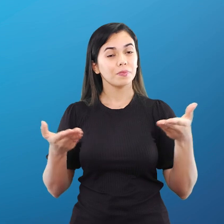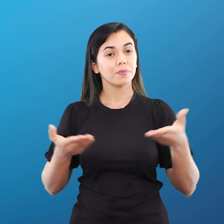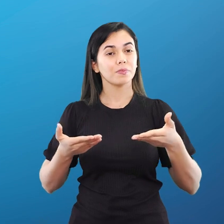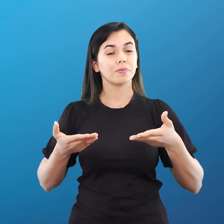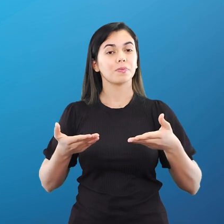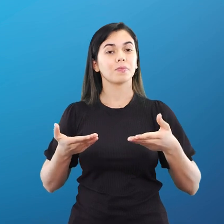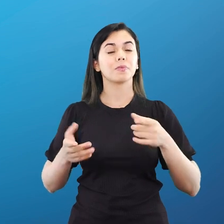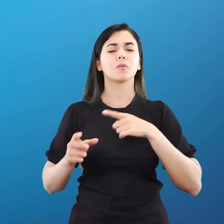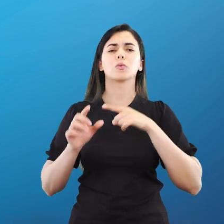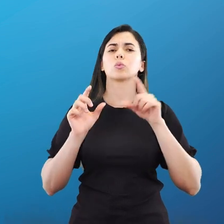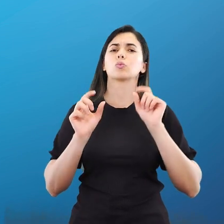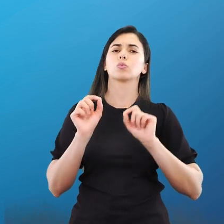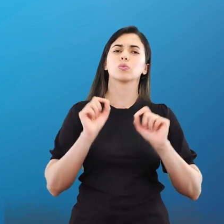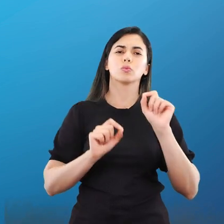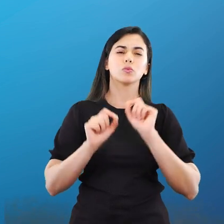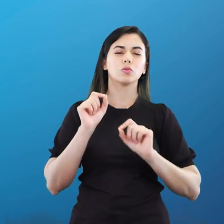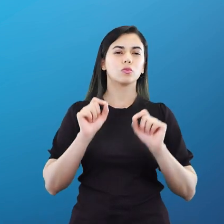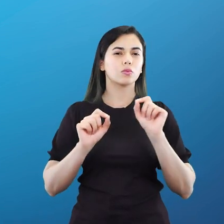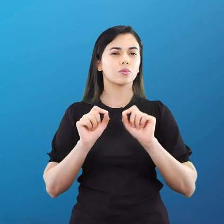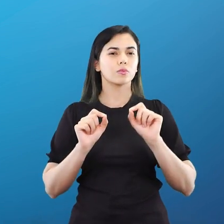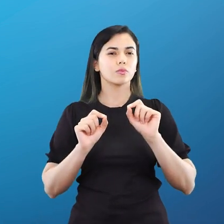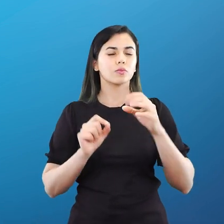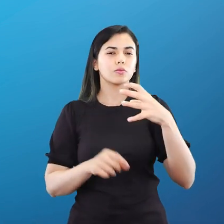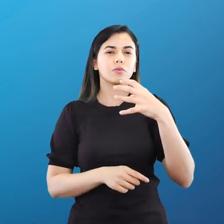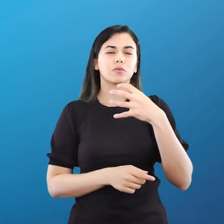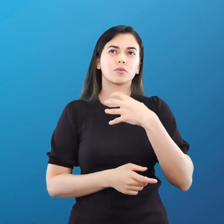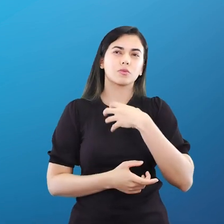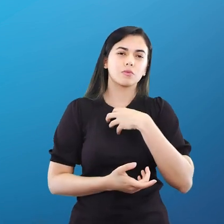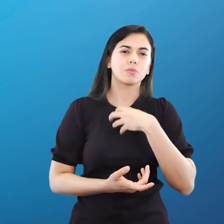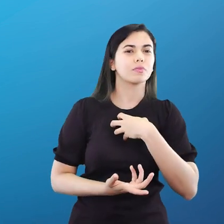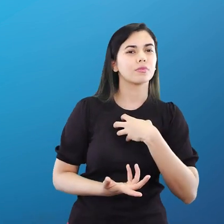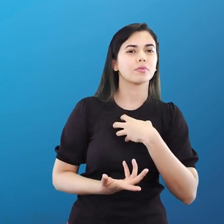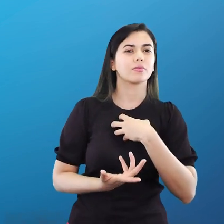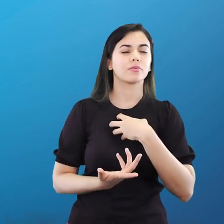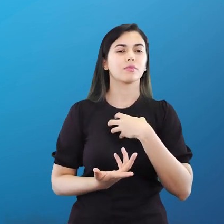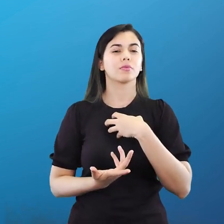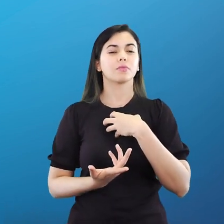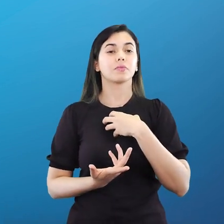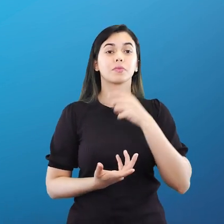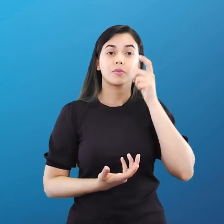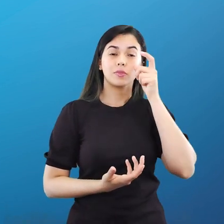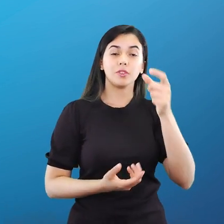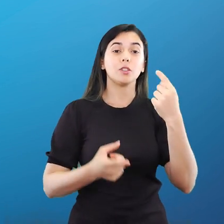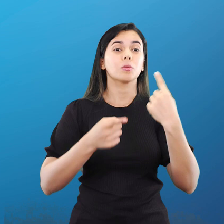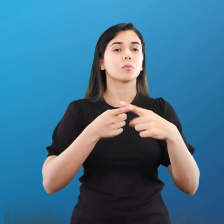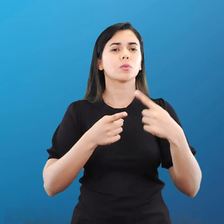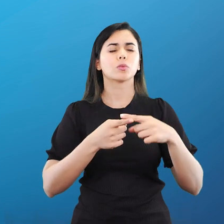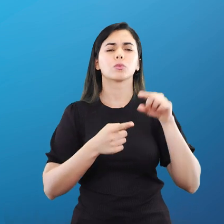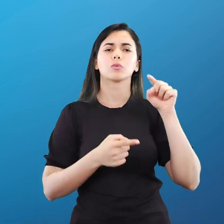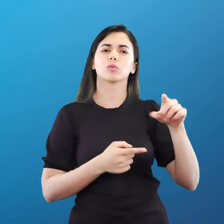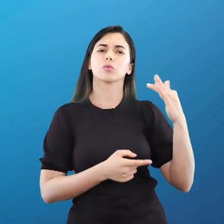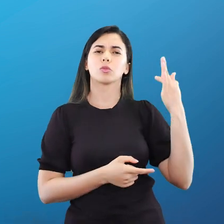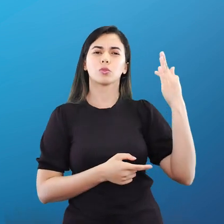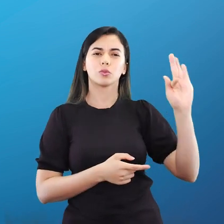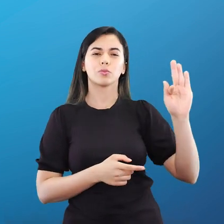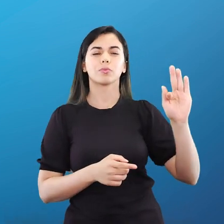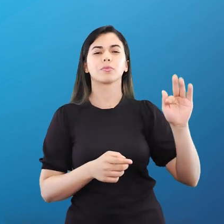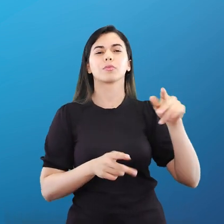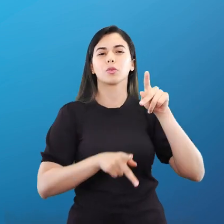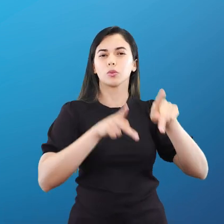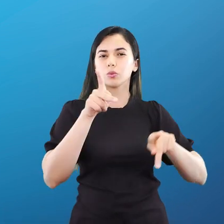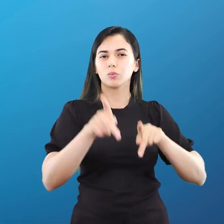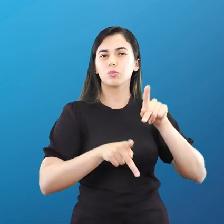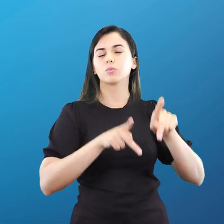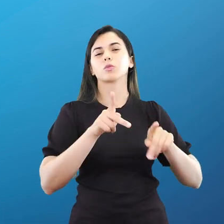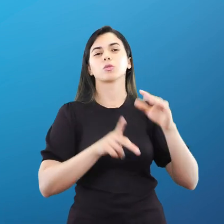ele tem uma questão muito forte e um símbolo muito rico e que os franceses e os paricienses,